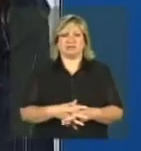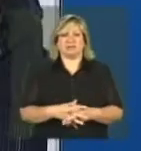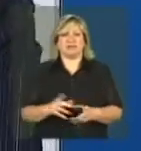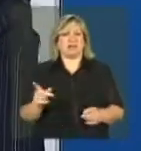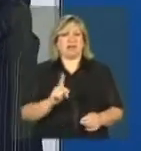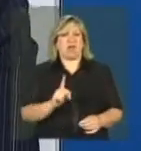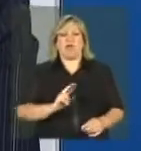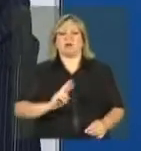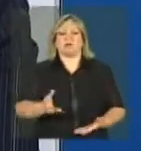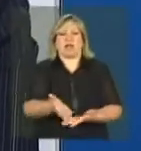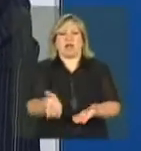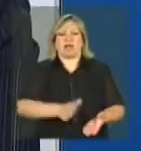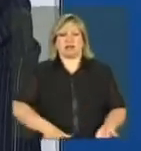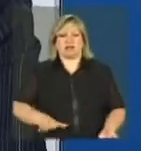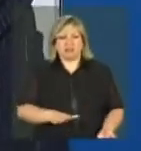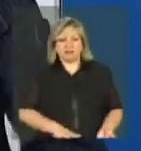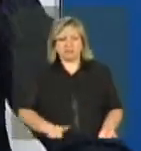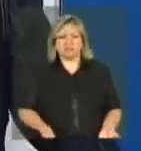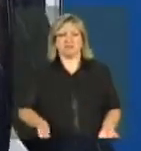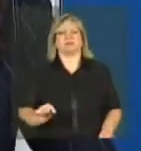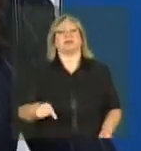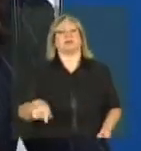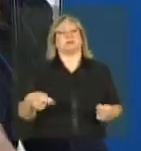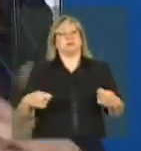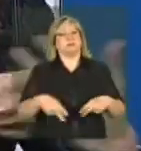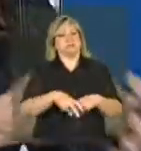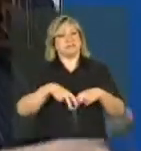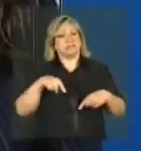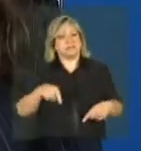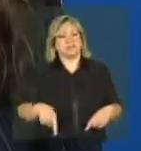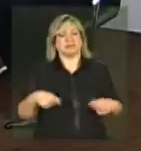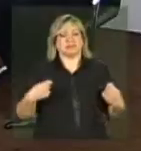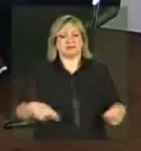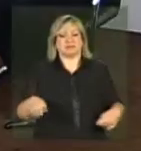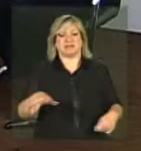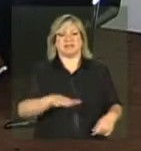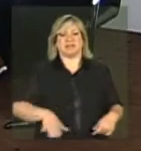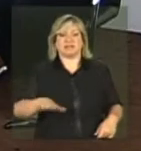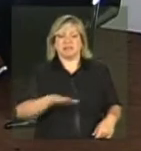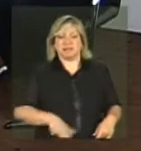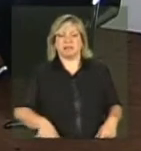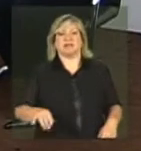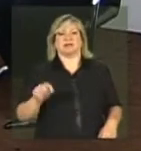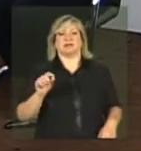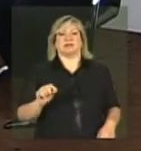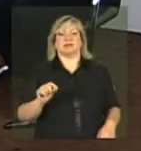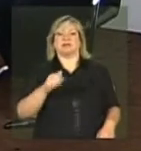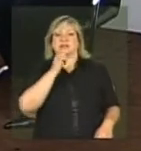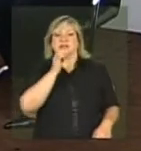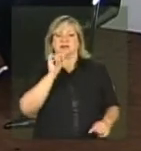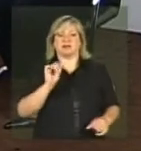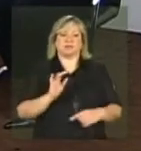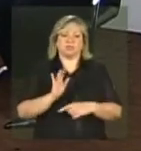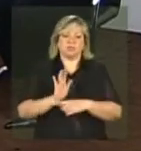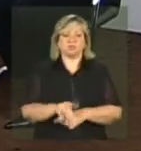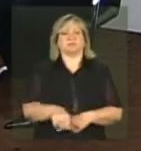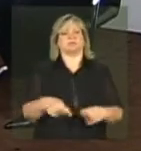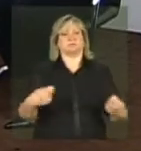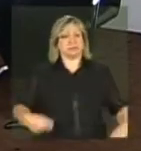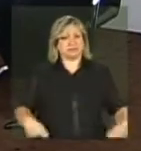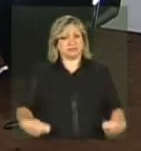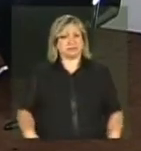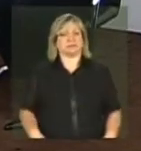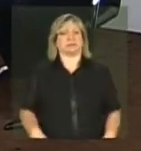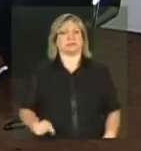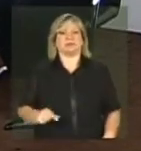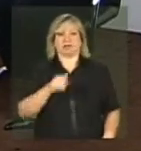de retirar aquela criança da vulnerabilidade. Então, por isso, é que quando a Ana fala sobre isso, quando o Maurício e Daniel falaram sobre